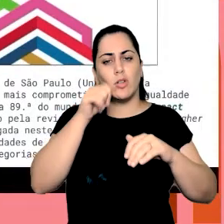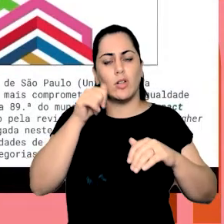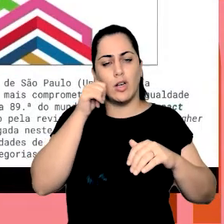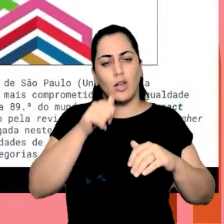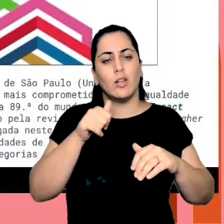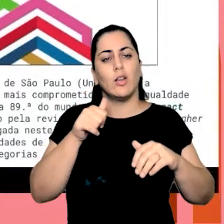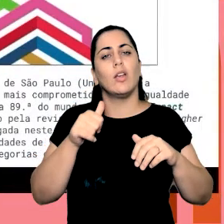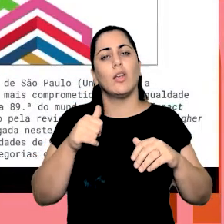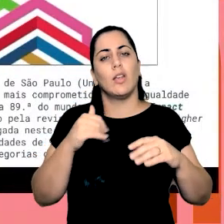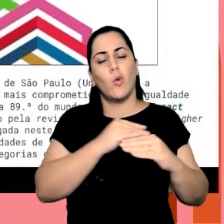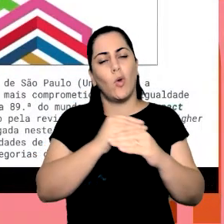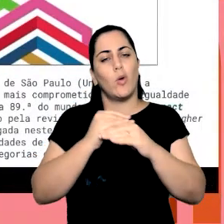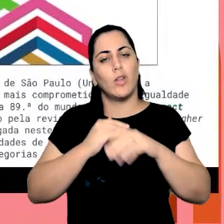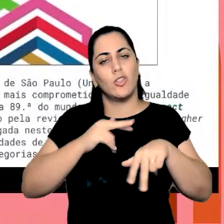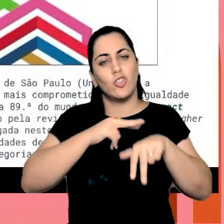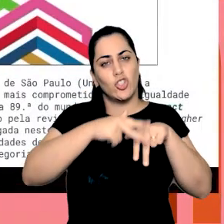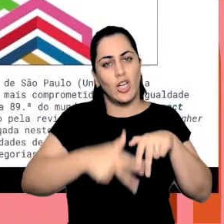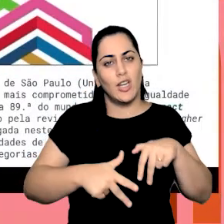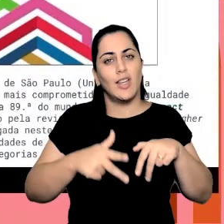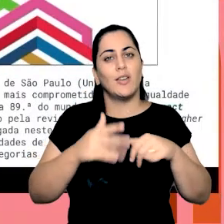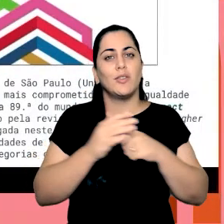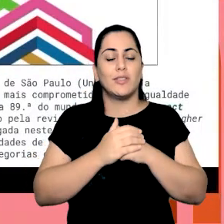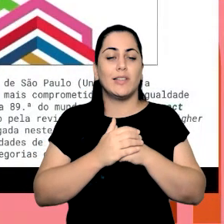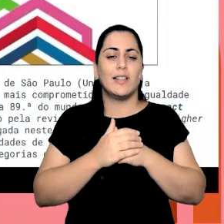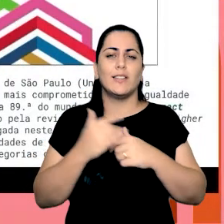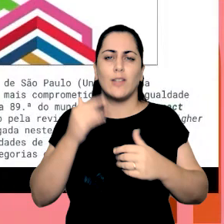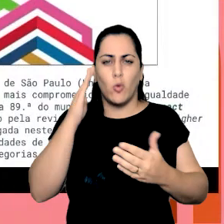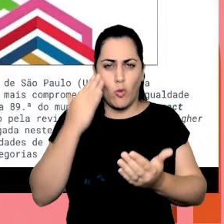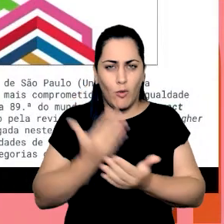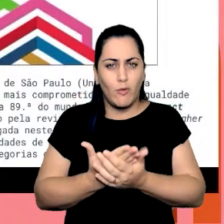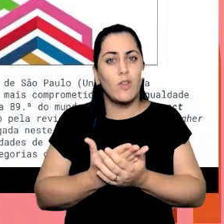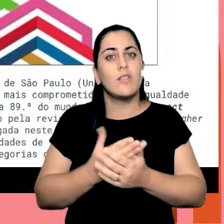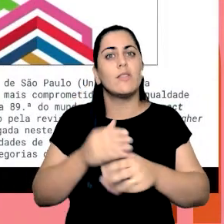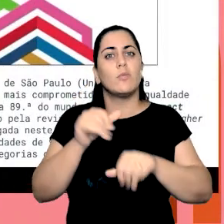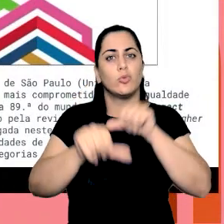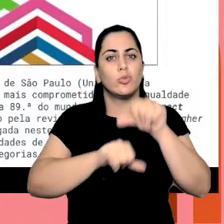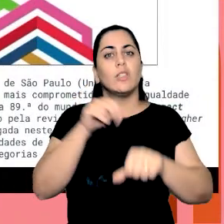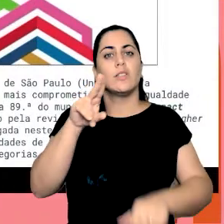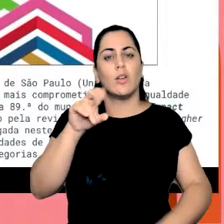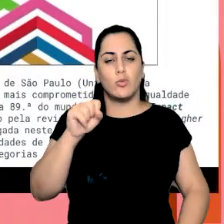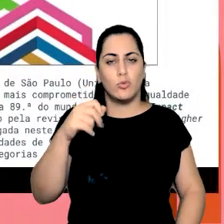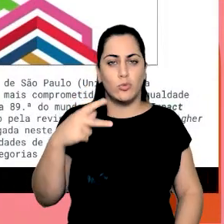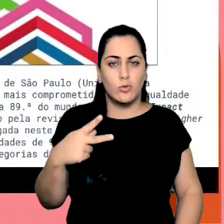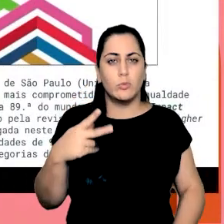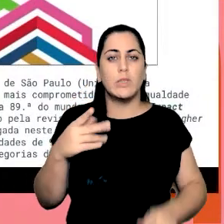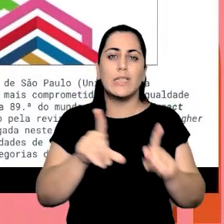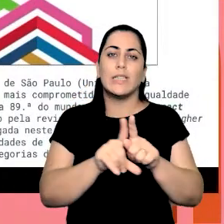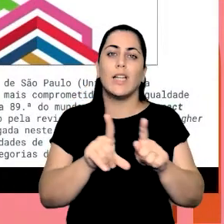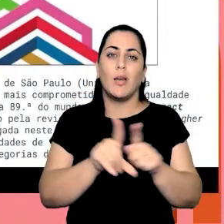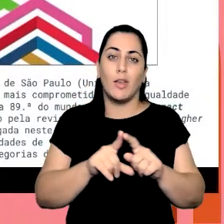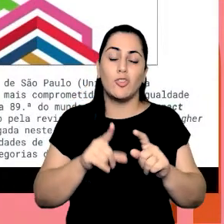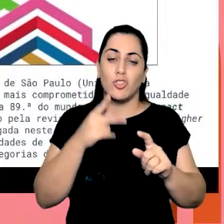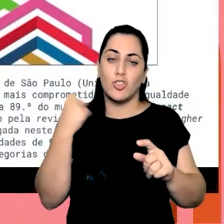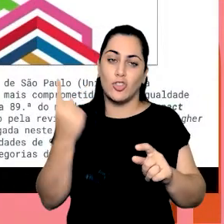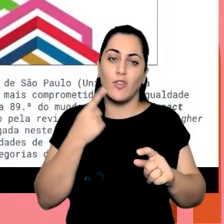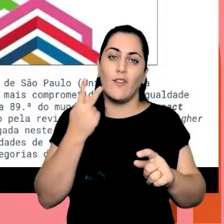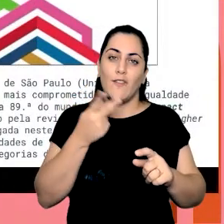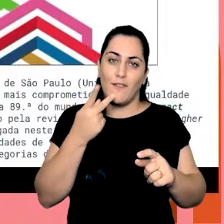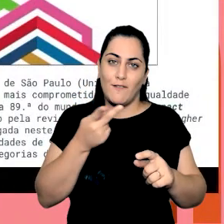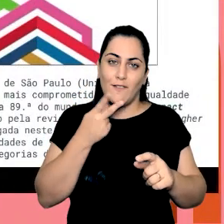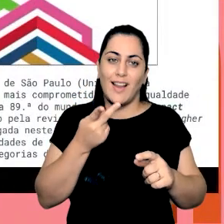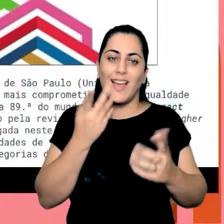igualdade de gênero institucionalmente estou confiante que esse cenário mude estou confiante que a gente vai ficar aqui falando só do